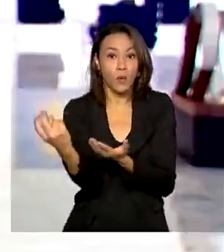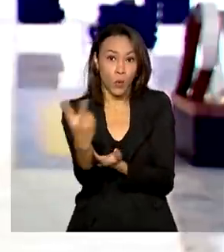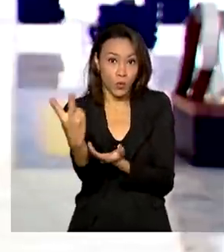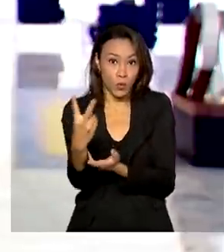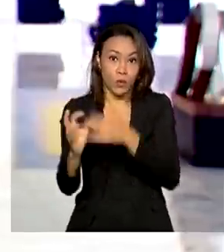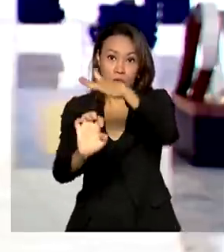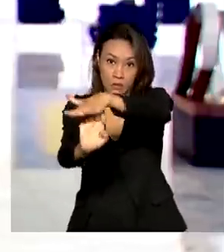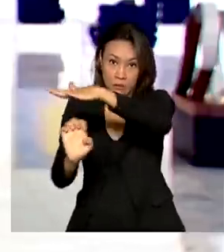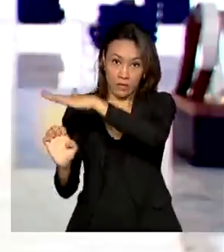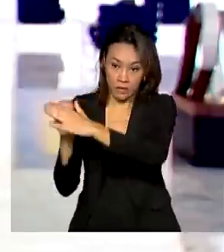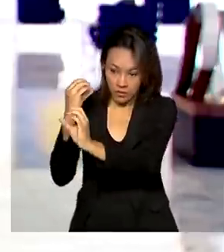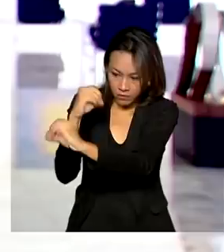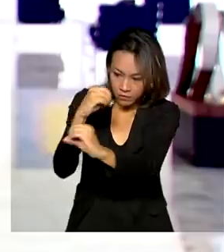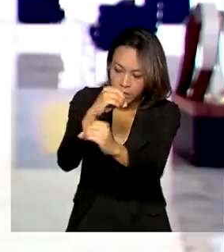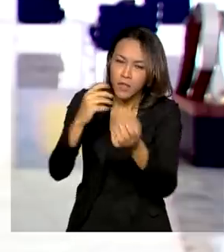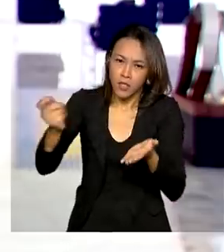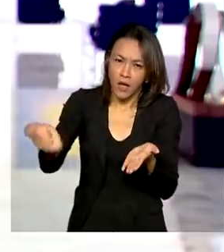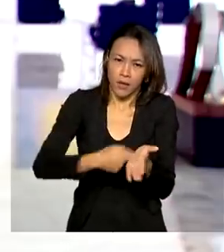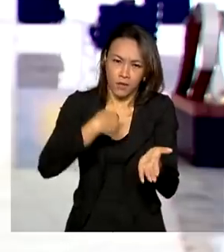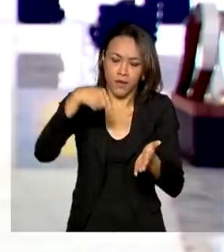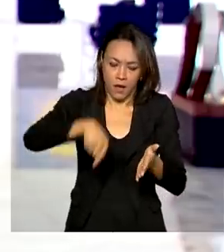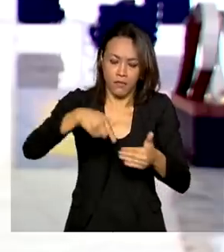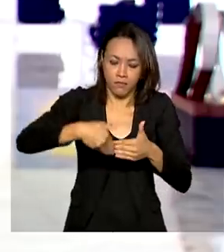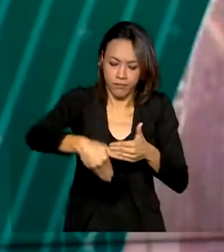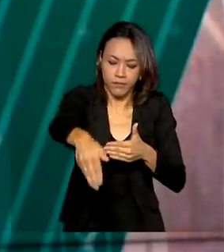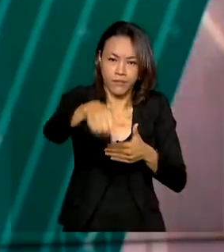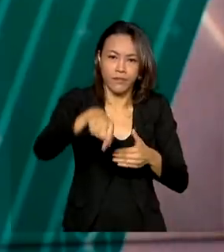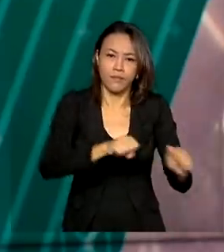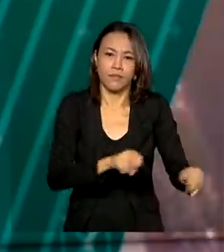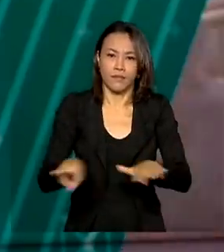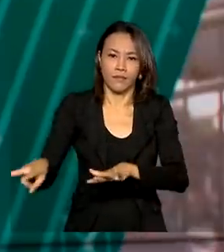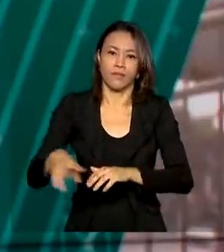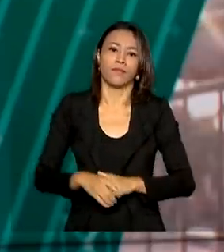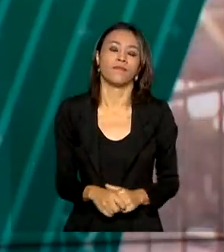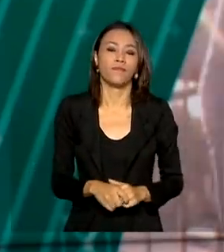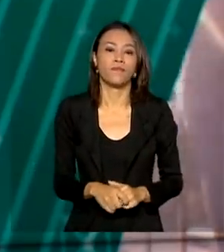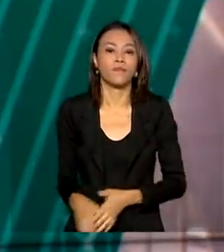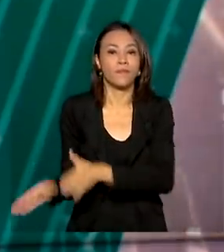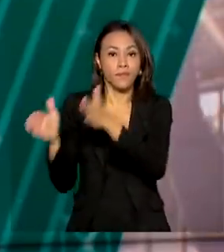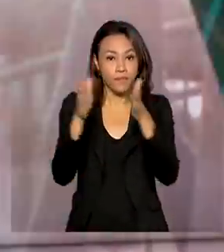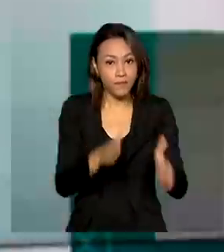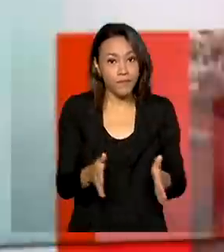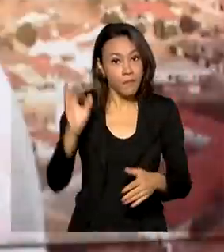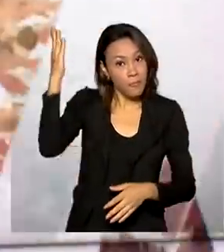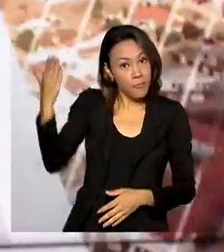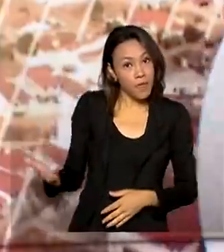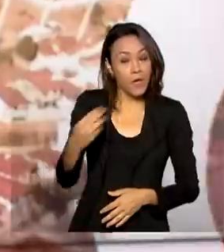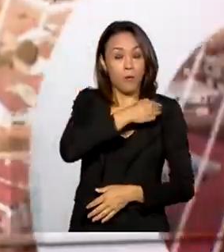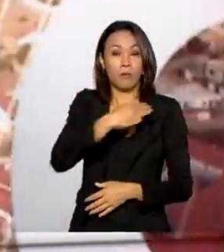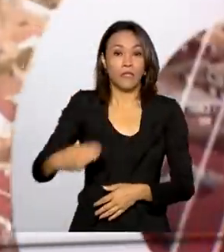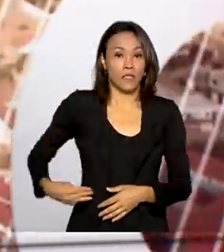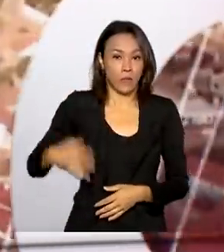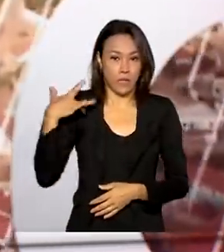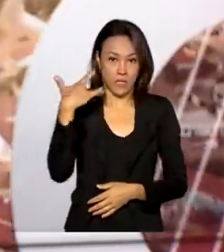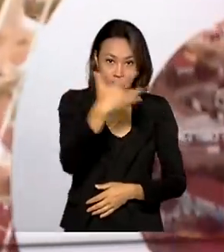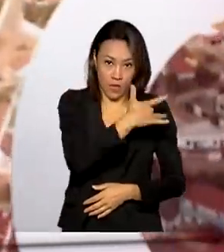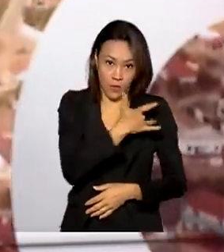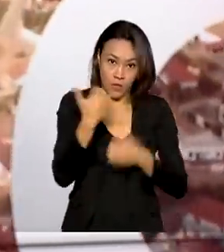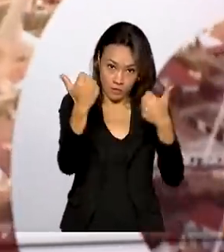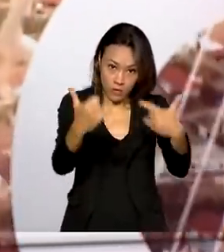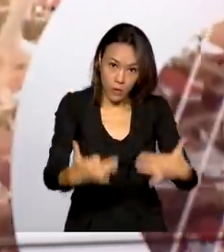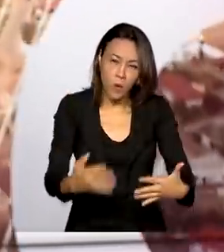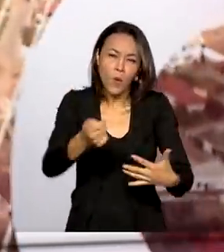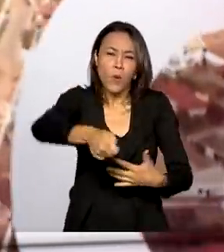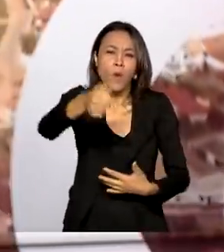laboratórios sejam assinados ainda nesta semana. Segundo o ministro da Saúde Eduardo Pazuello, quase 300